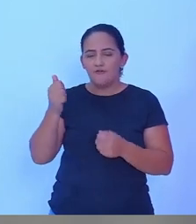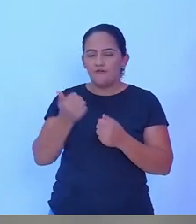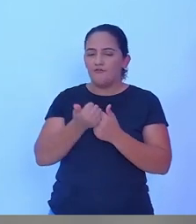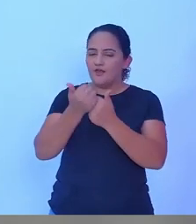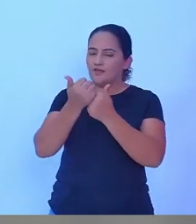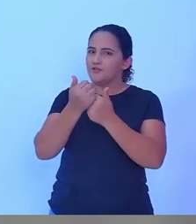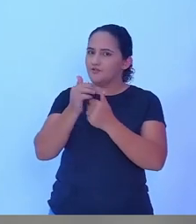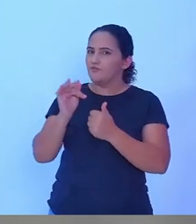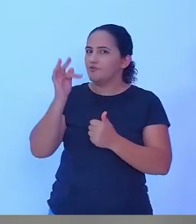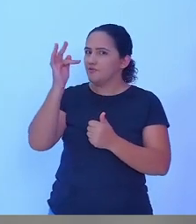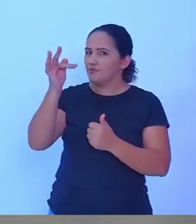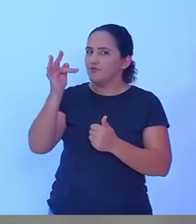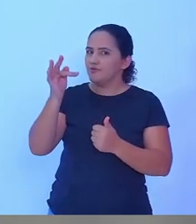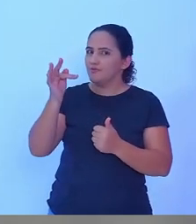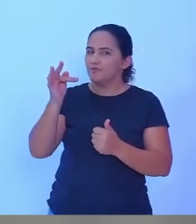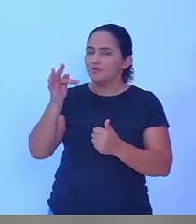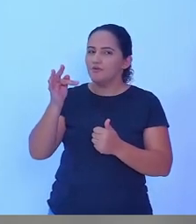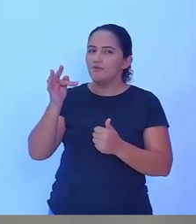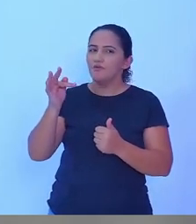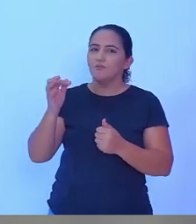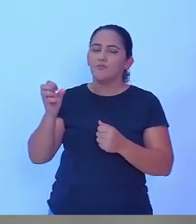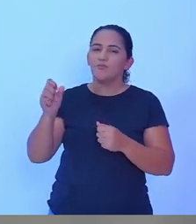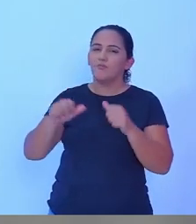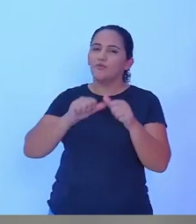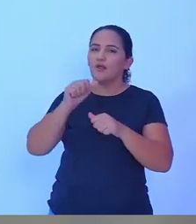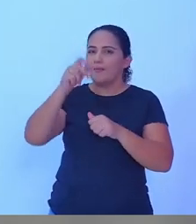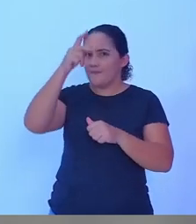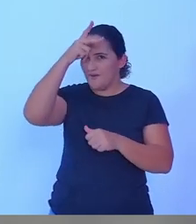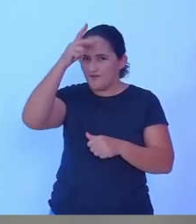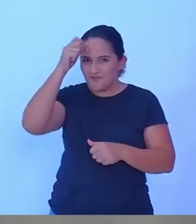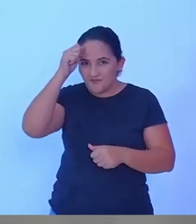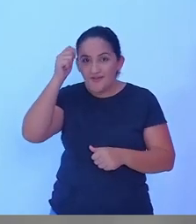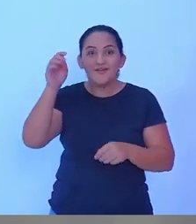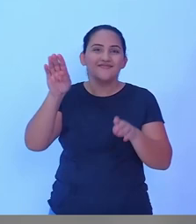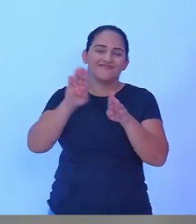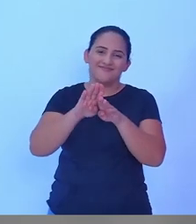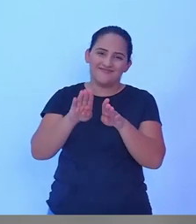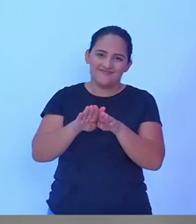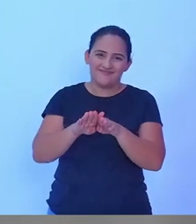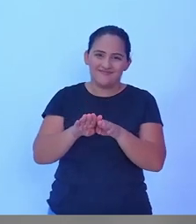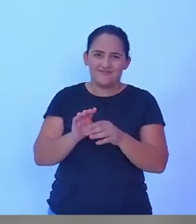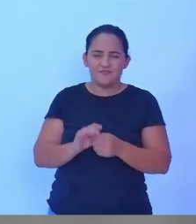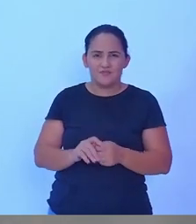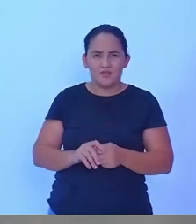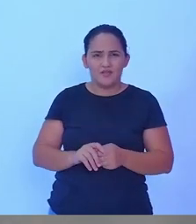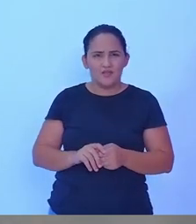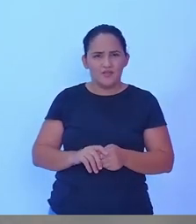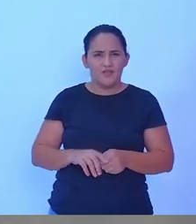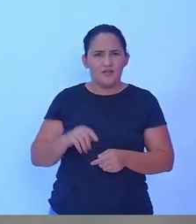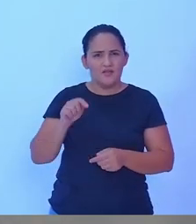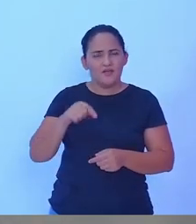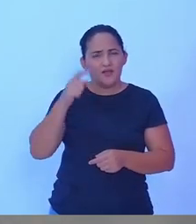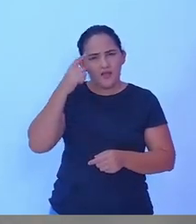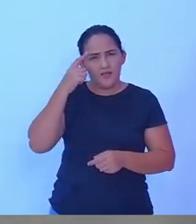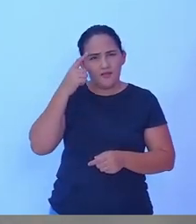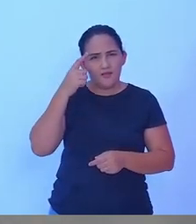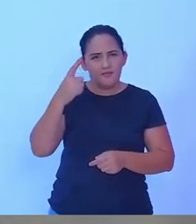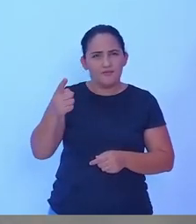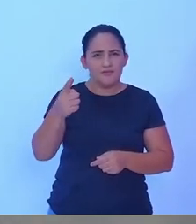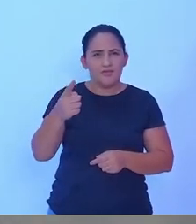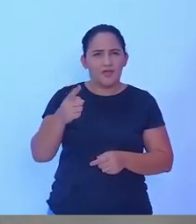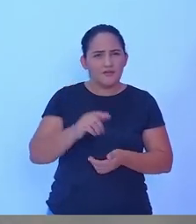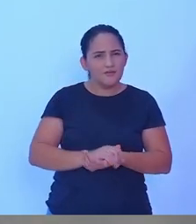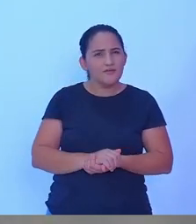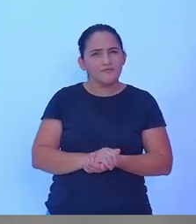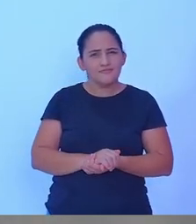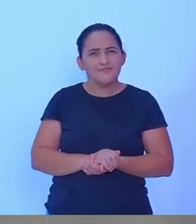a Rádio Rolim, como o Rolim Notícias, como a TV do Povo, teve a ideia de fazer, alguns foram, mas fazer